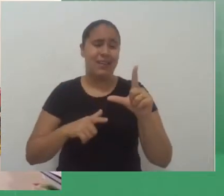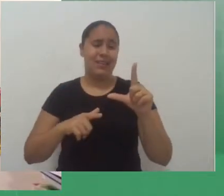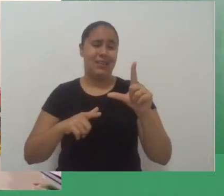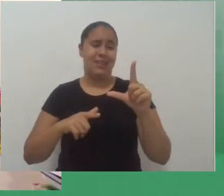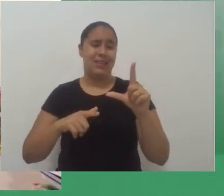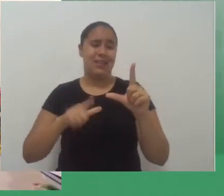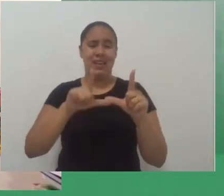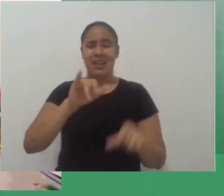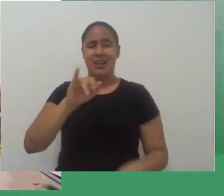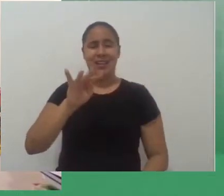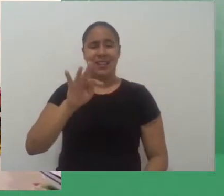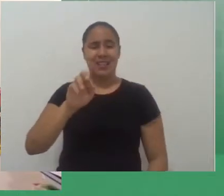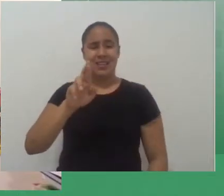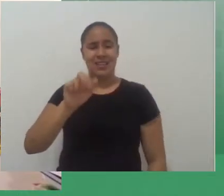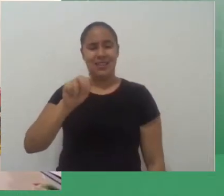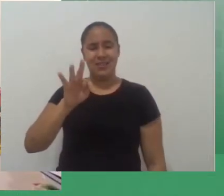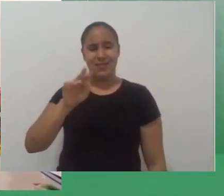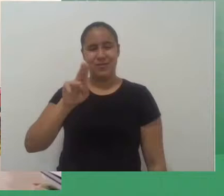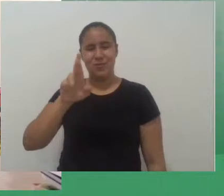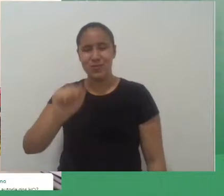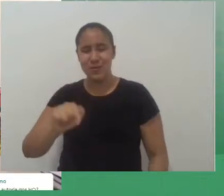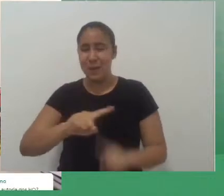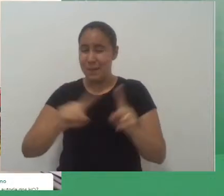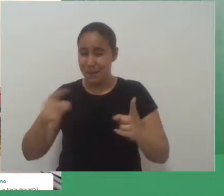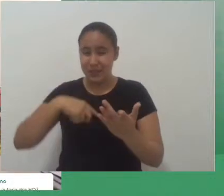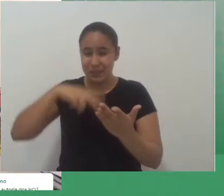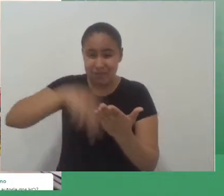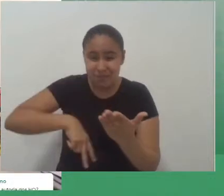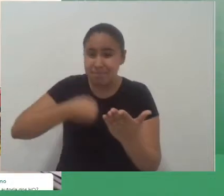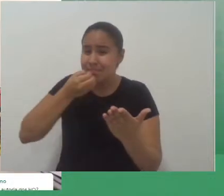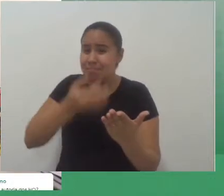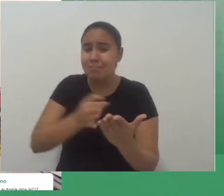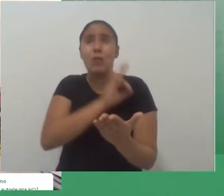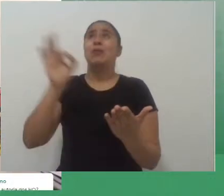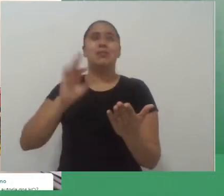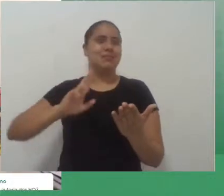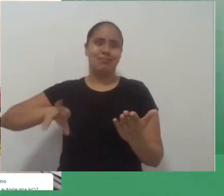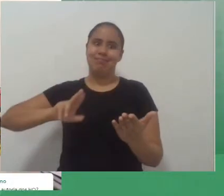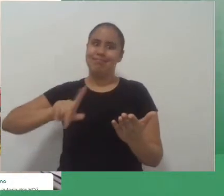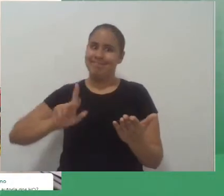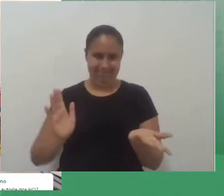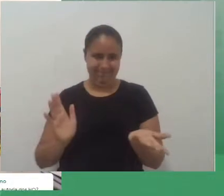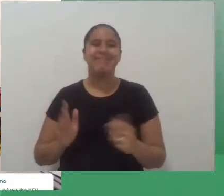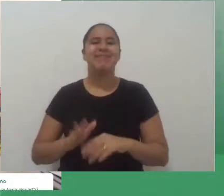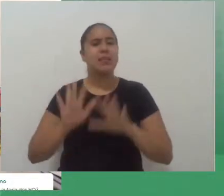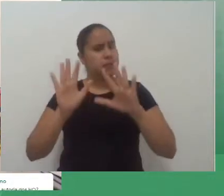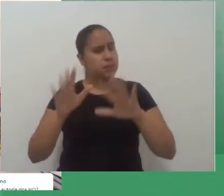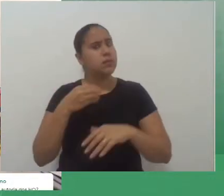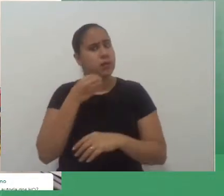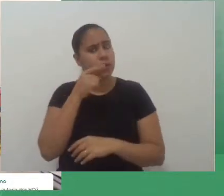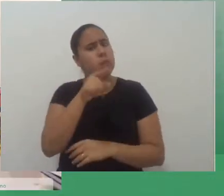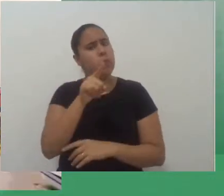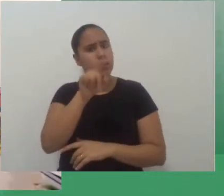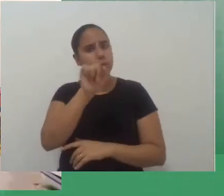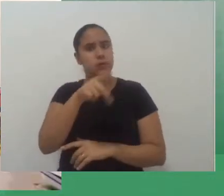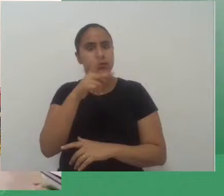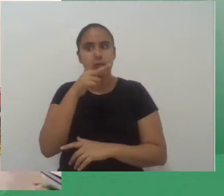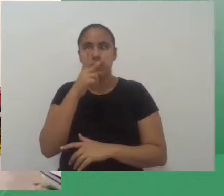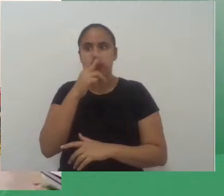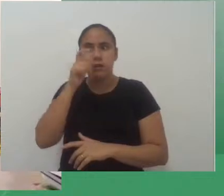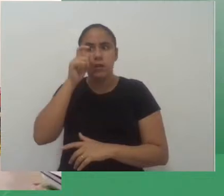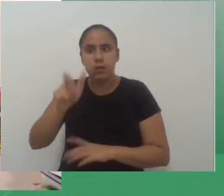me dou bem com literatura, não, e nesse sentido, mas o quão é importante é se despertar, né,